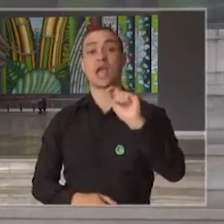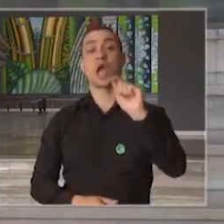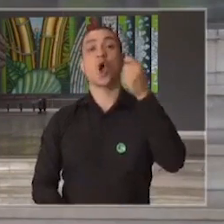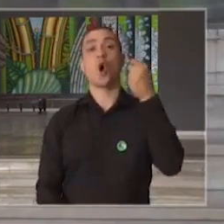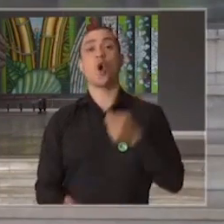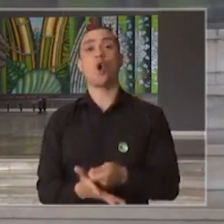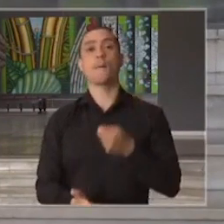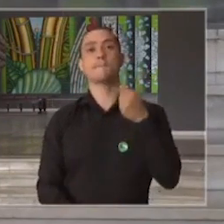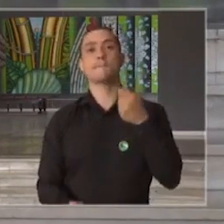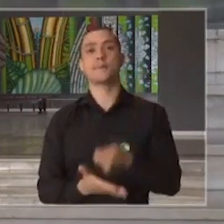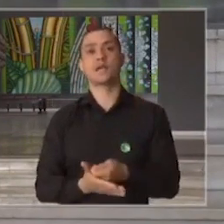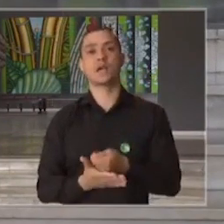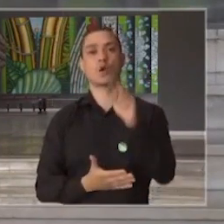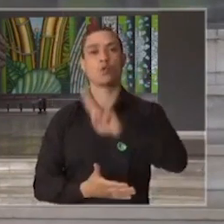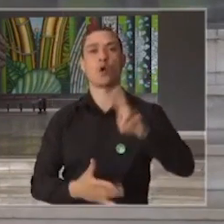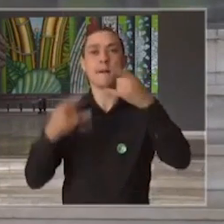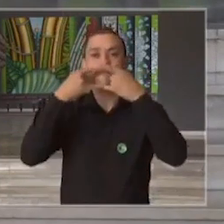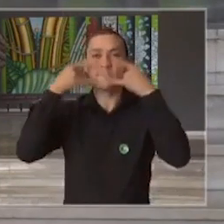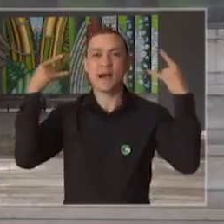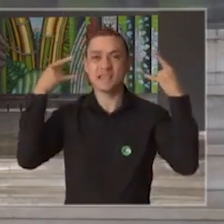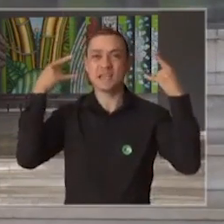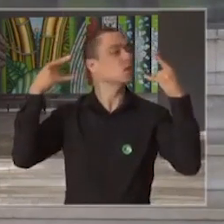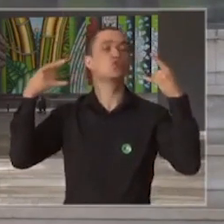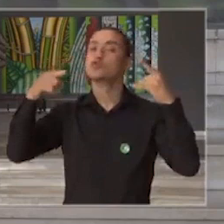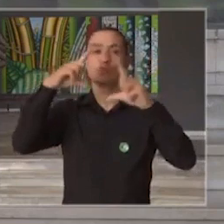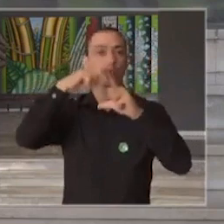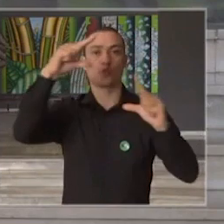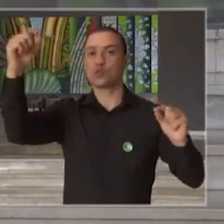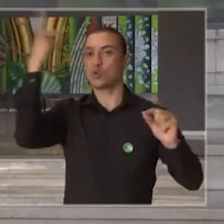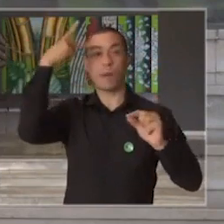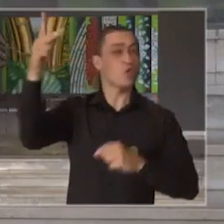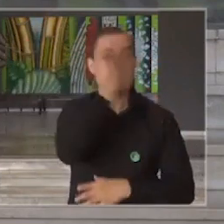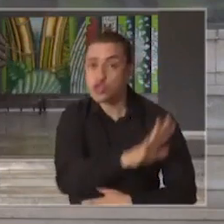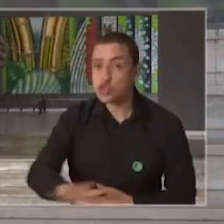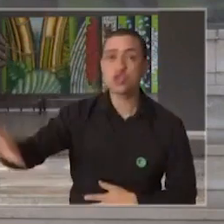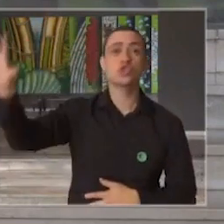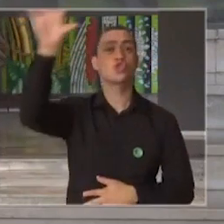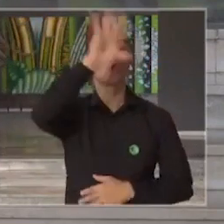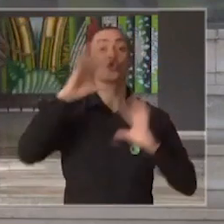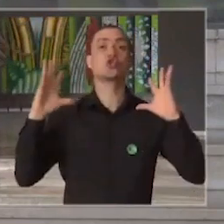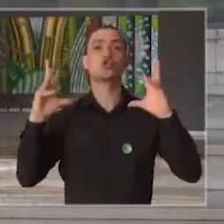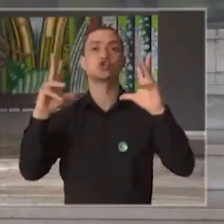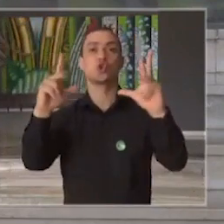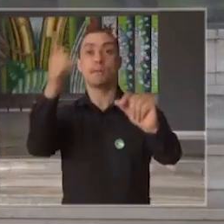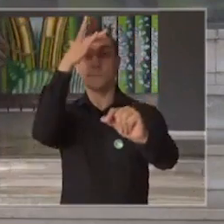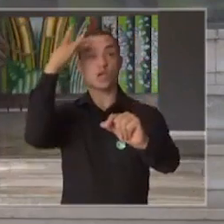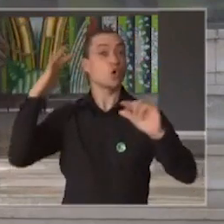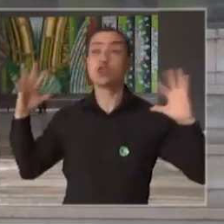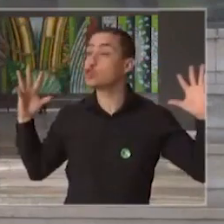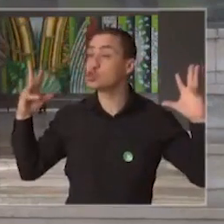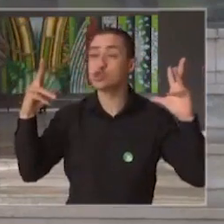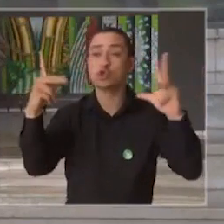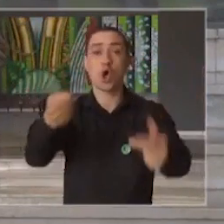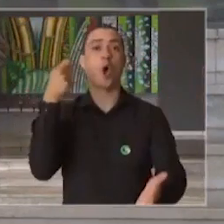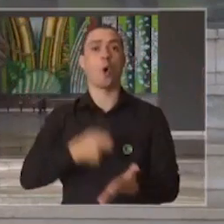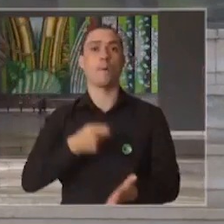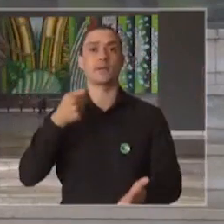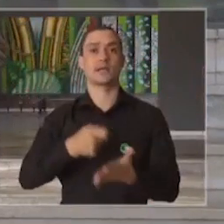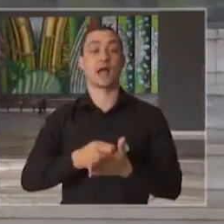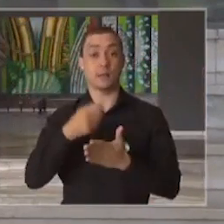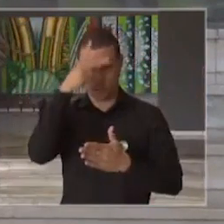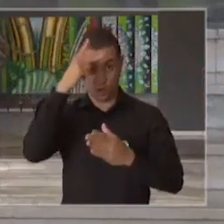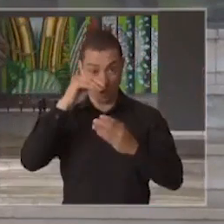tornando obrigatório o uso de máscaras em todo o Estado de São Paulo por todos os cidadãos que